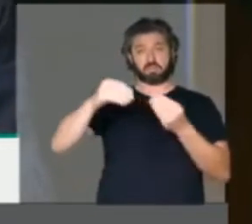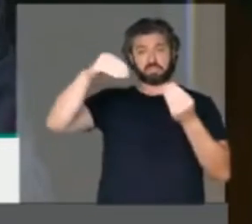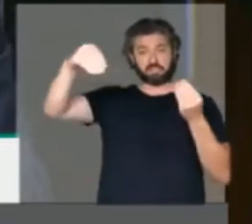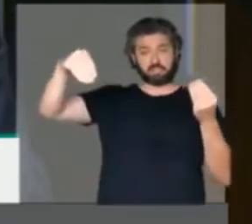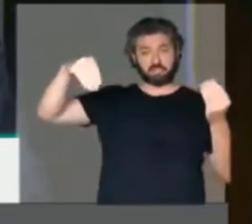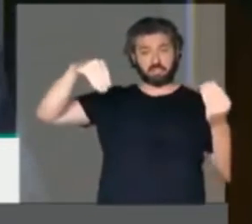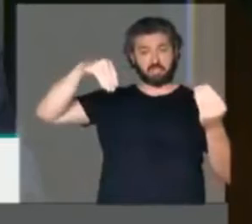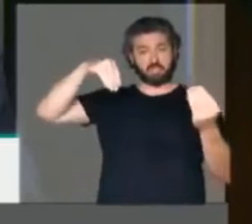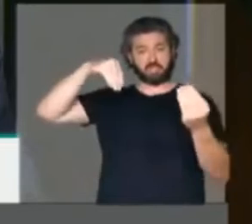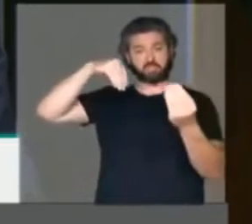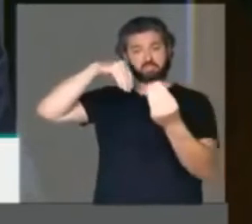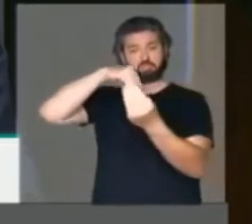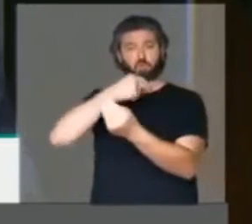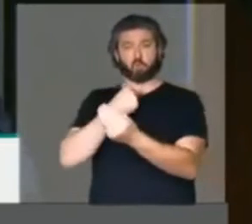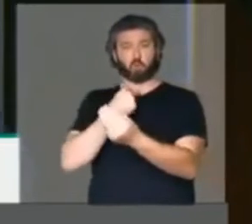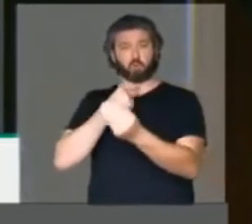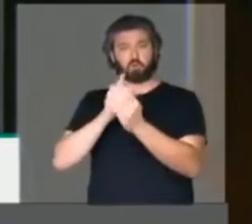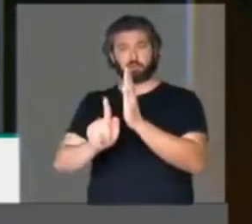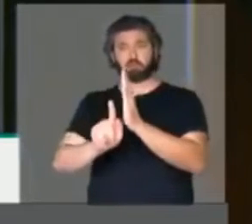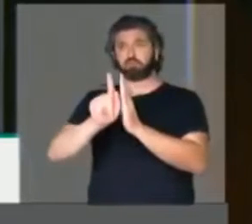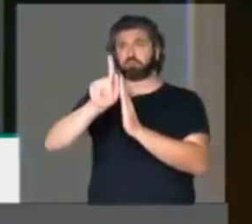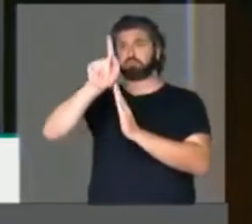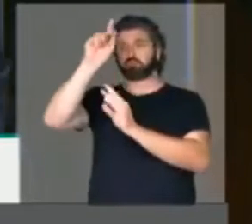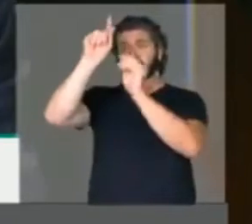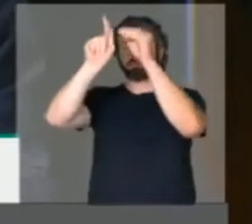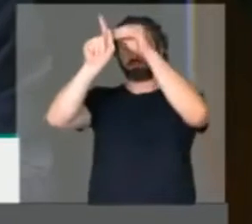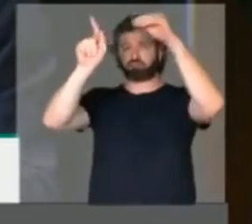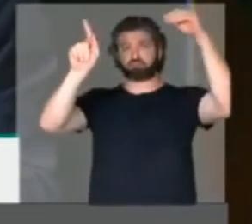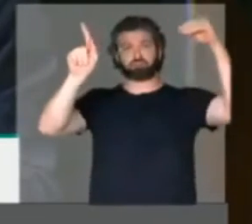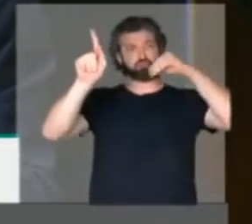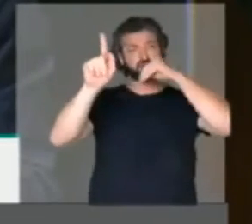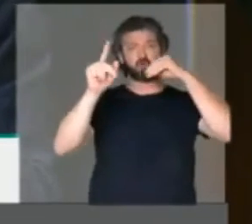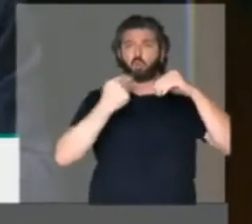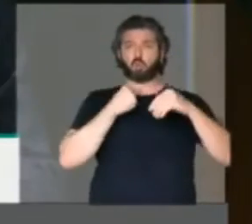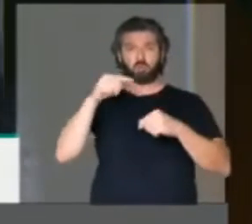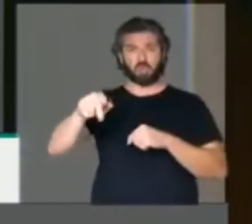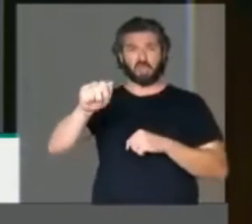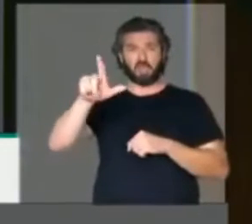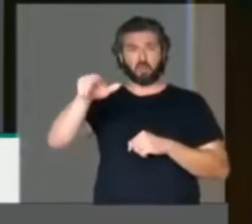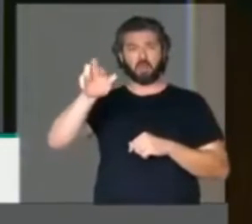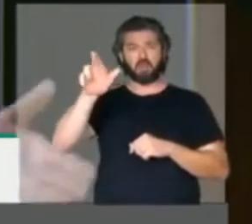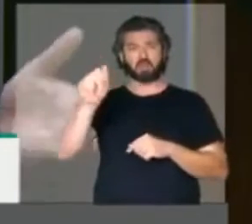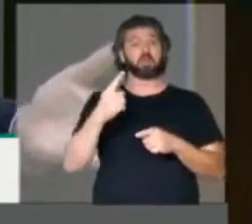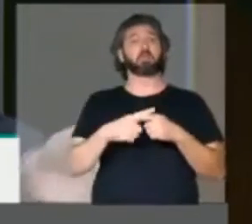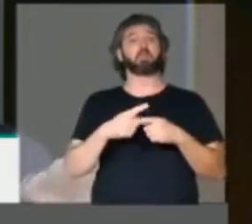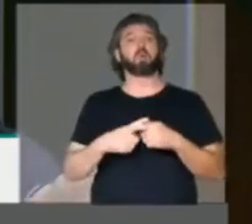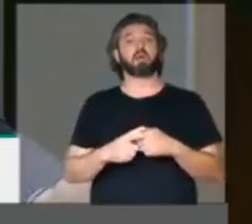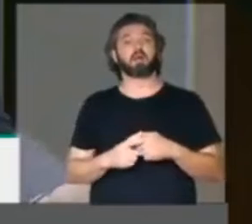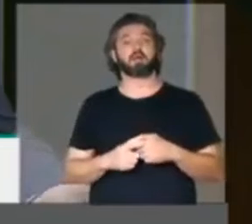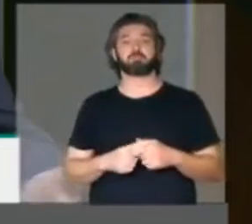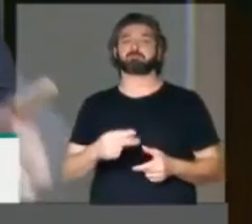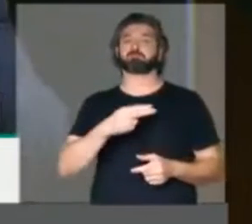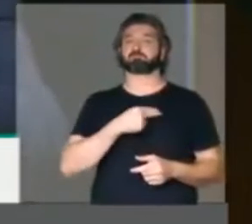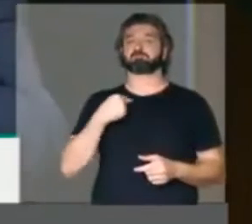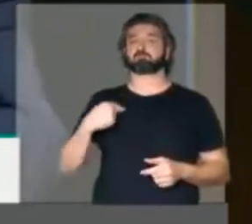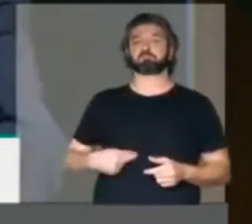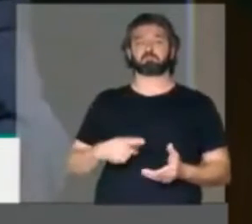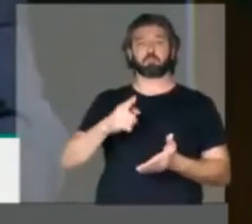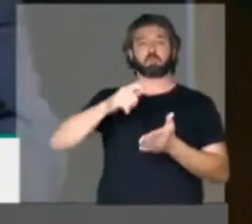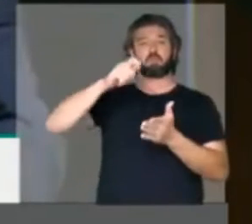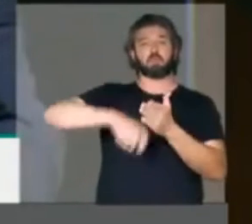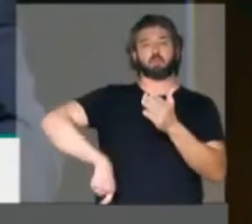não poderá ser lançado da base de Alcântara. Por quê? Porque a China não